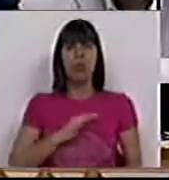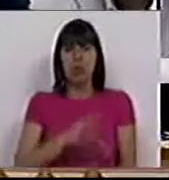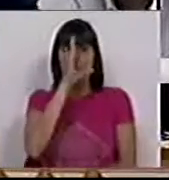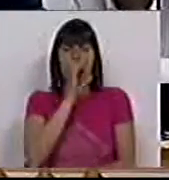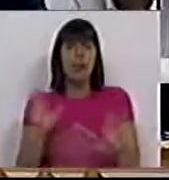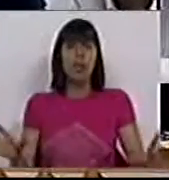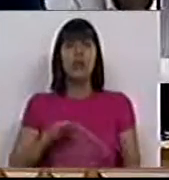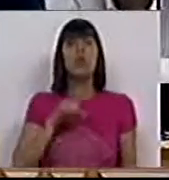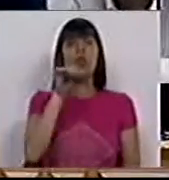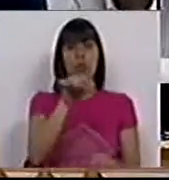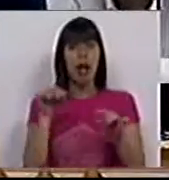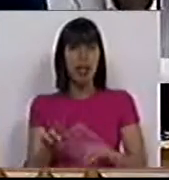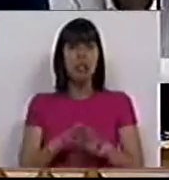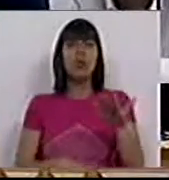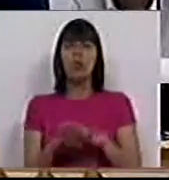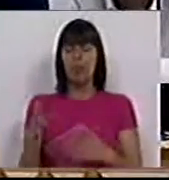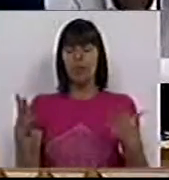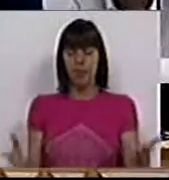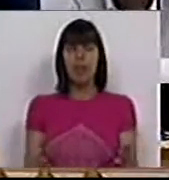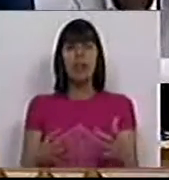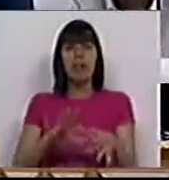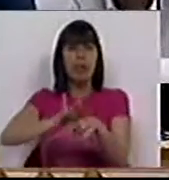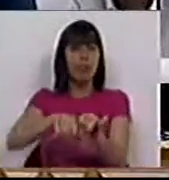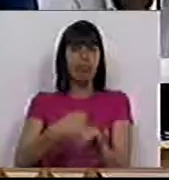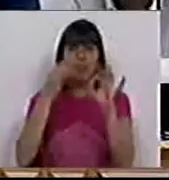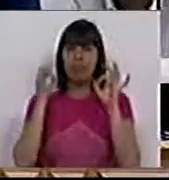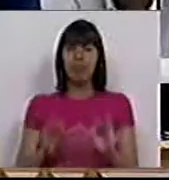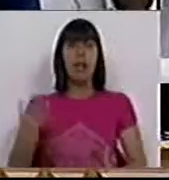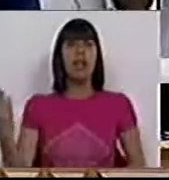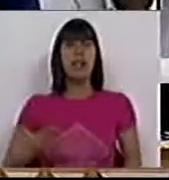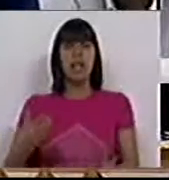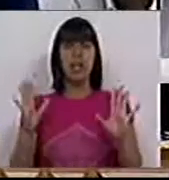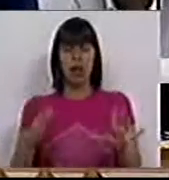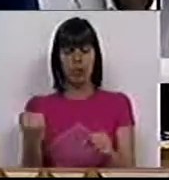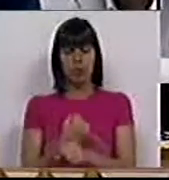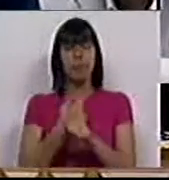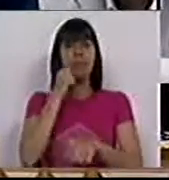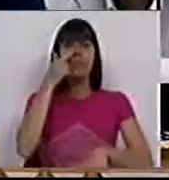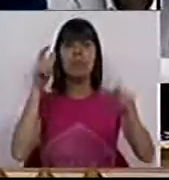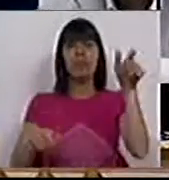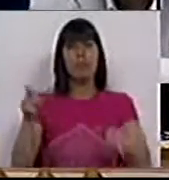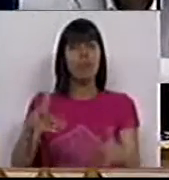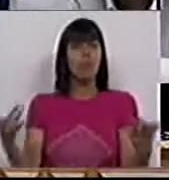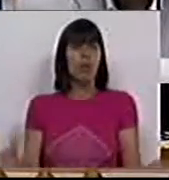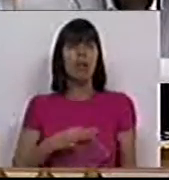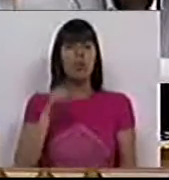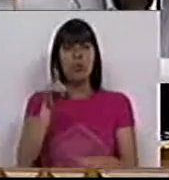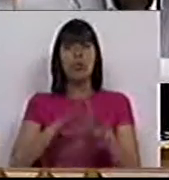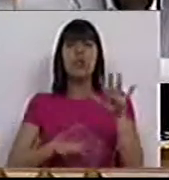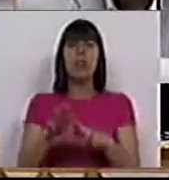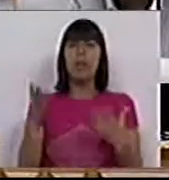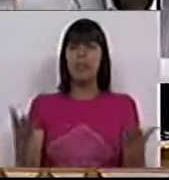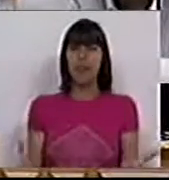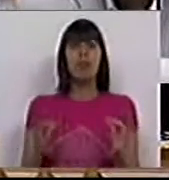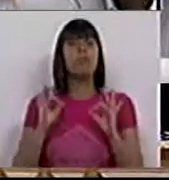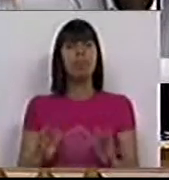Ministro. O que os senhores aqui estão a fazer é espatifar os direitos dos trabalhadores. O que os senhores aqui estão